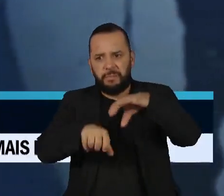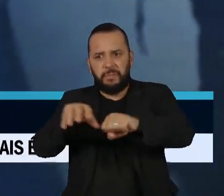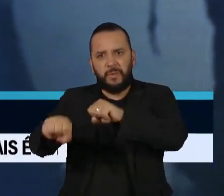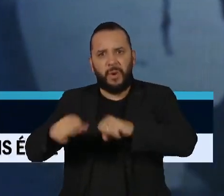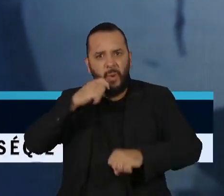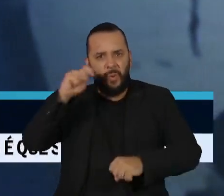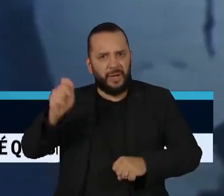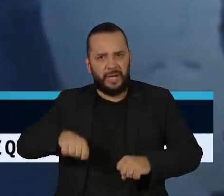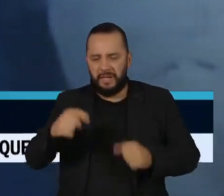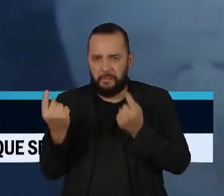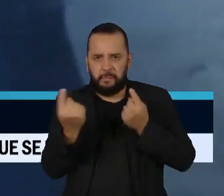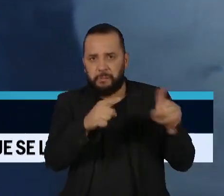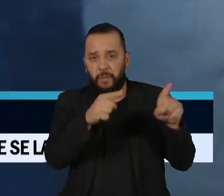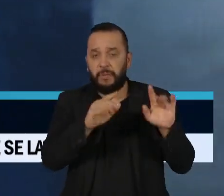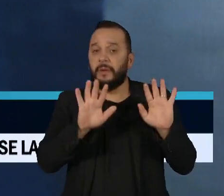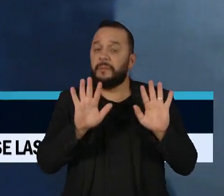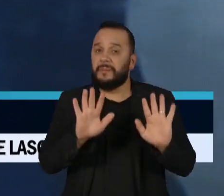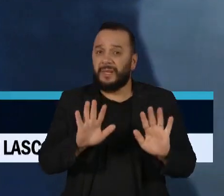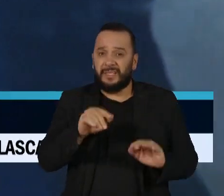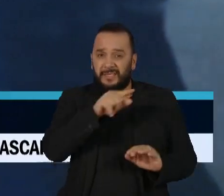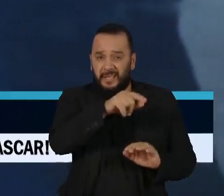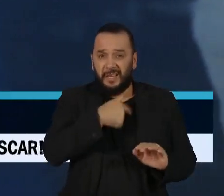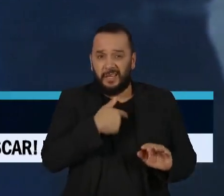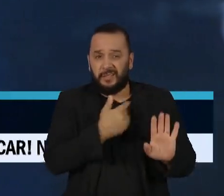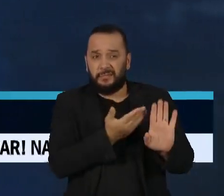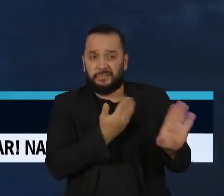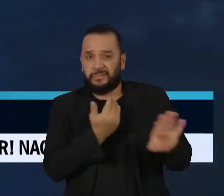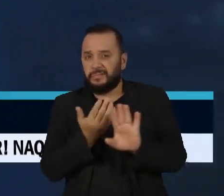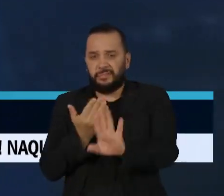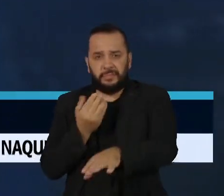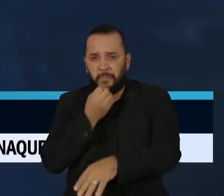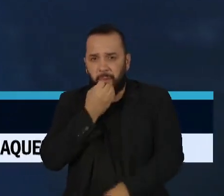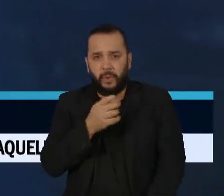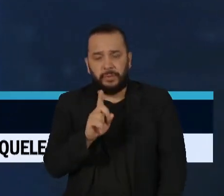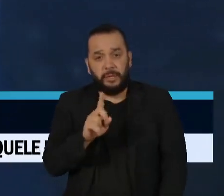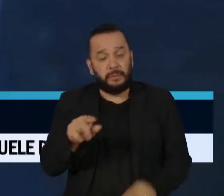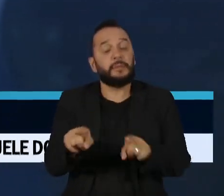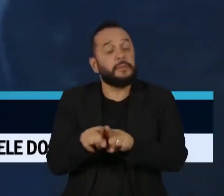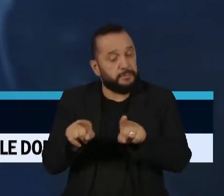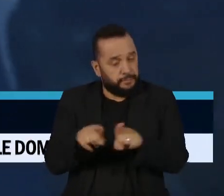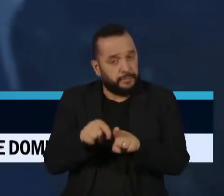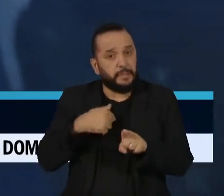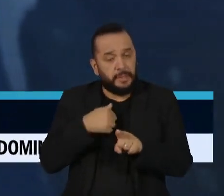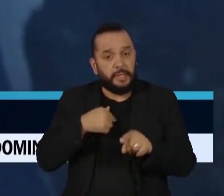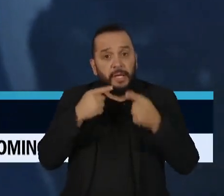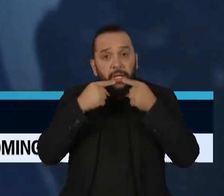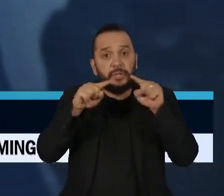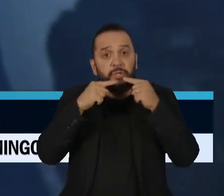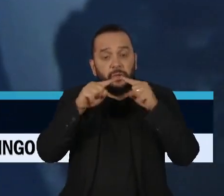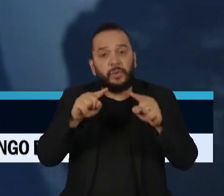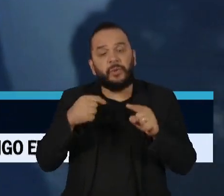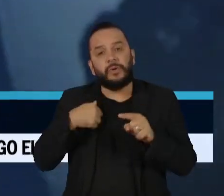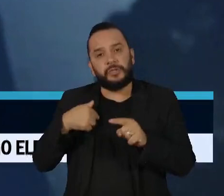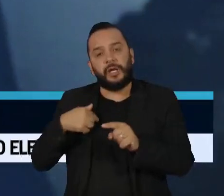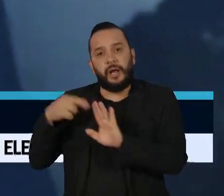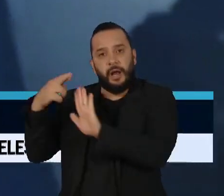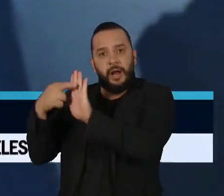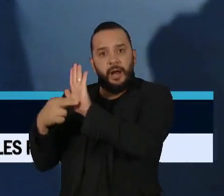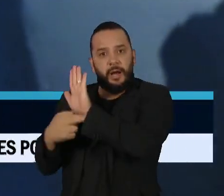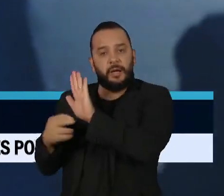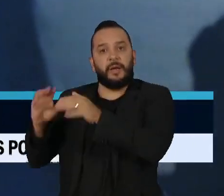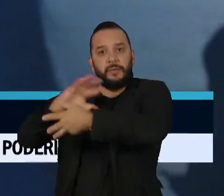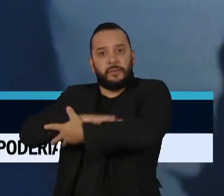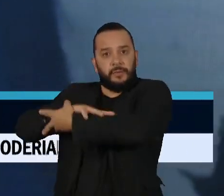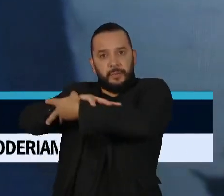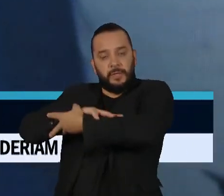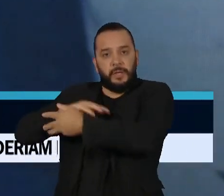isolamento diplomático do Kremlin. Em uma comissão do Senado, o chanceler ainda criticou as condições impostas pela União Europeia para o acordo de